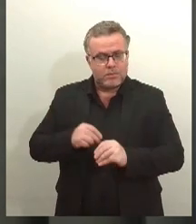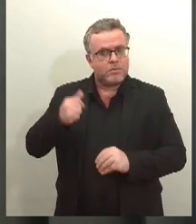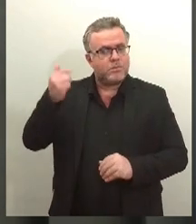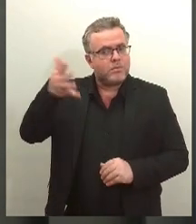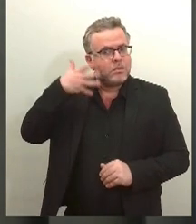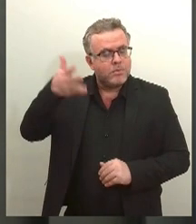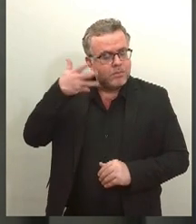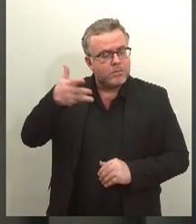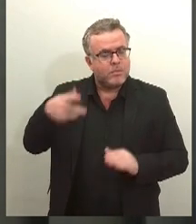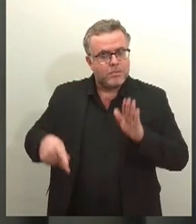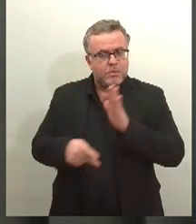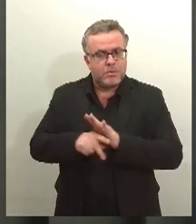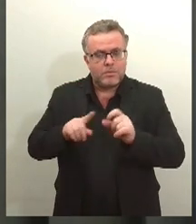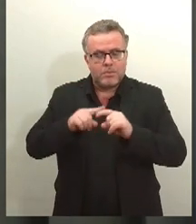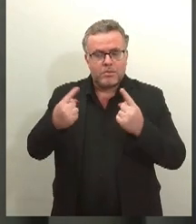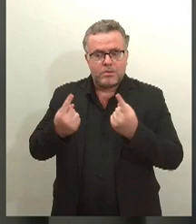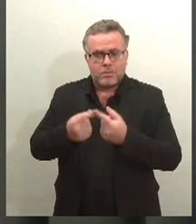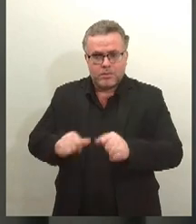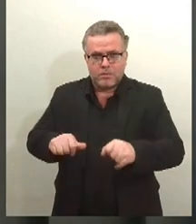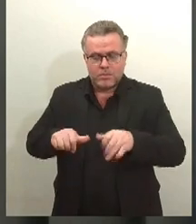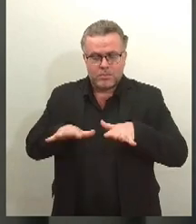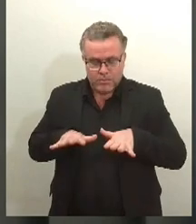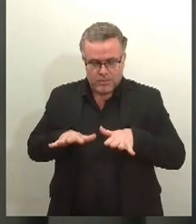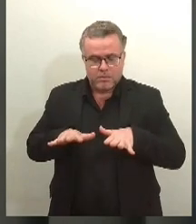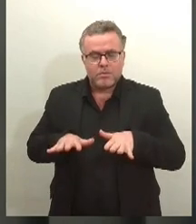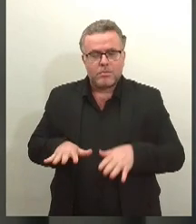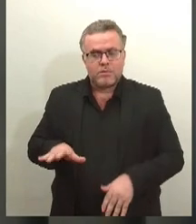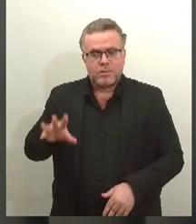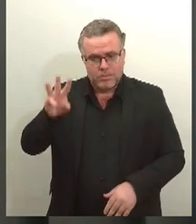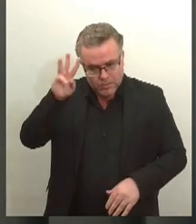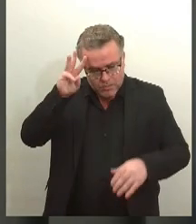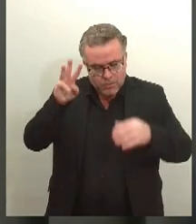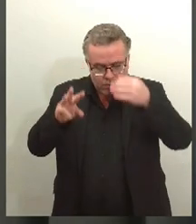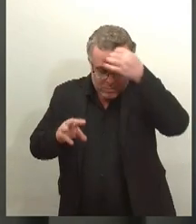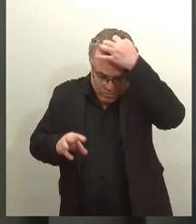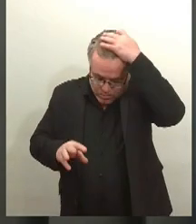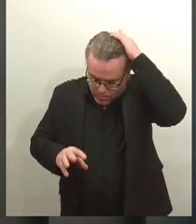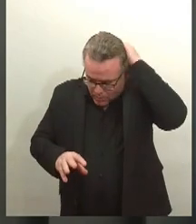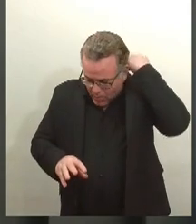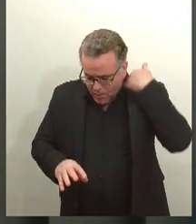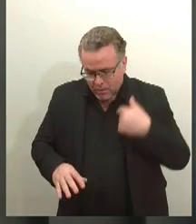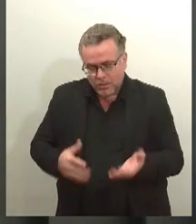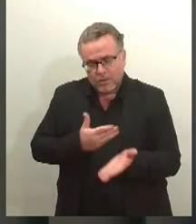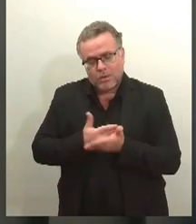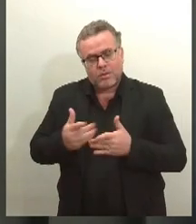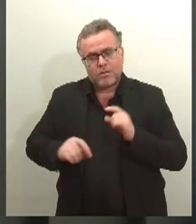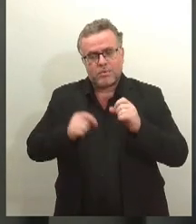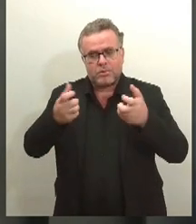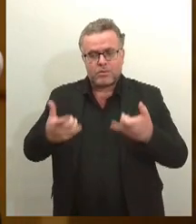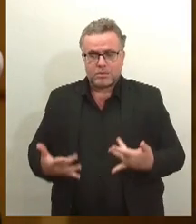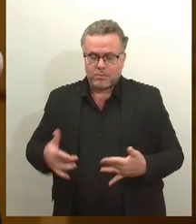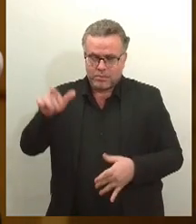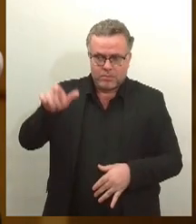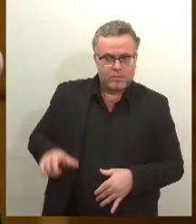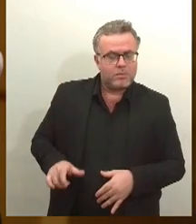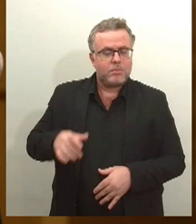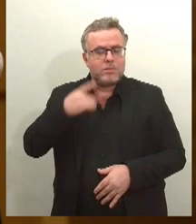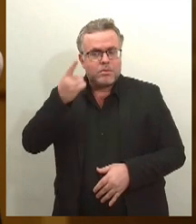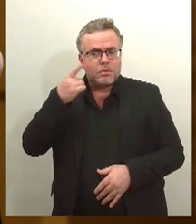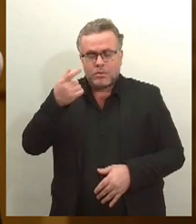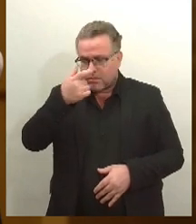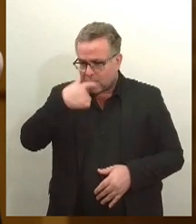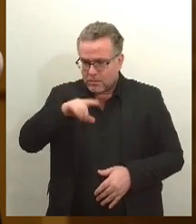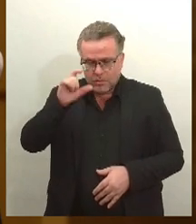plenária da Alese desta terça-feira. Iniciando os temas na tribuna, deputado Jorge Passos, do Cidadania, falou de sua